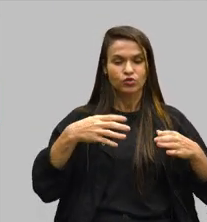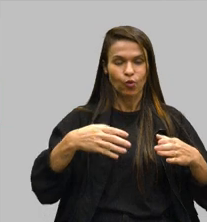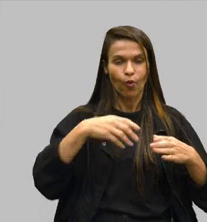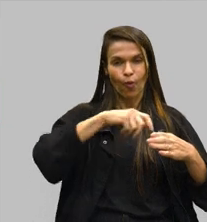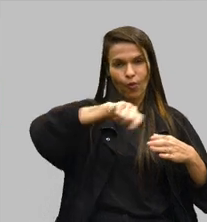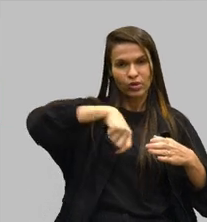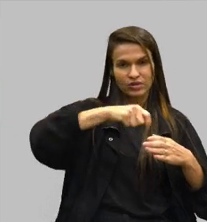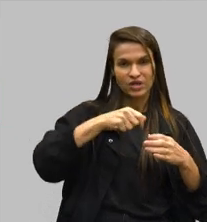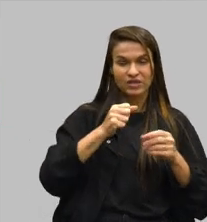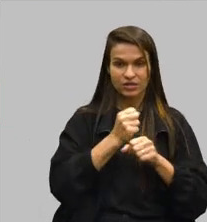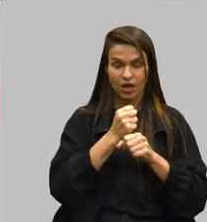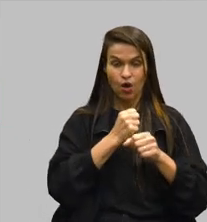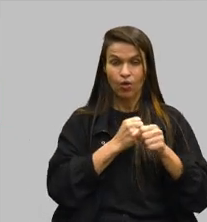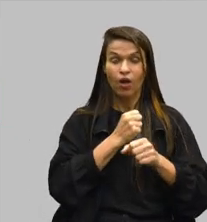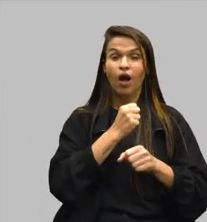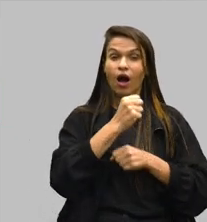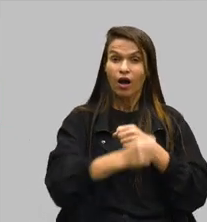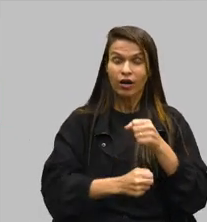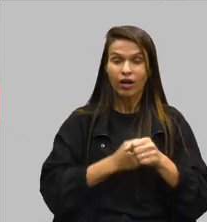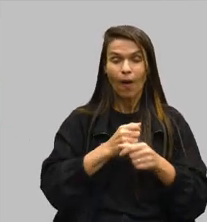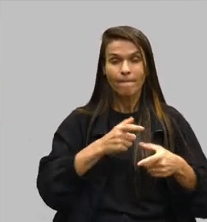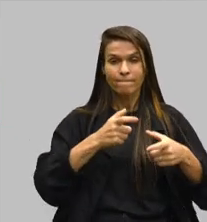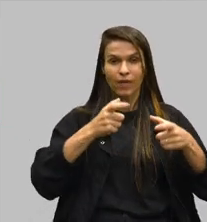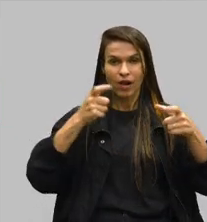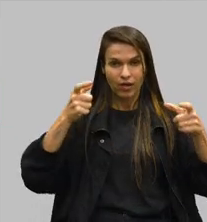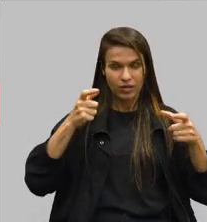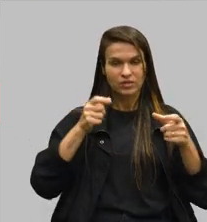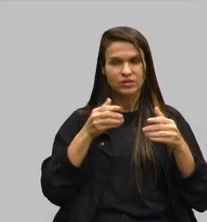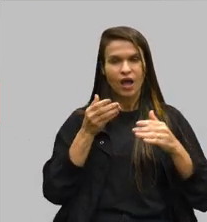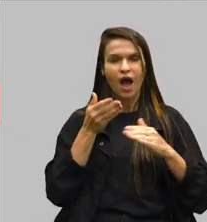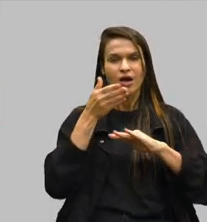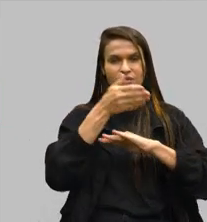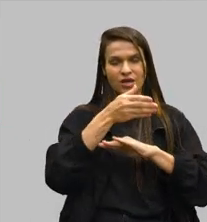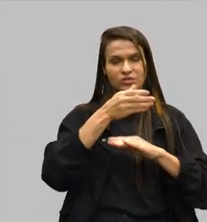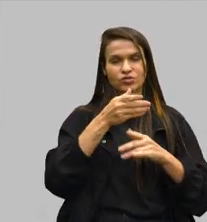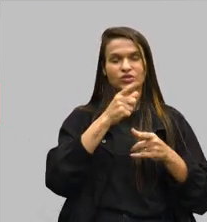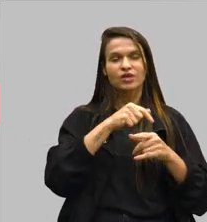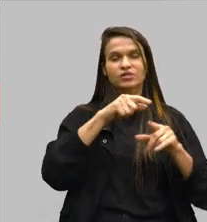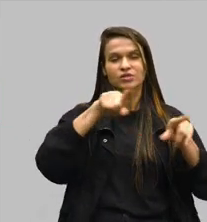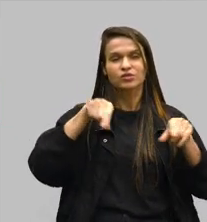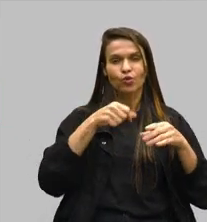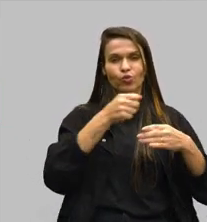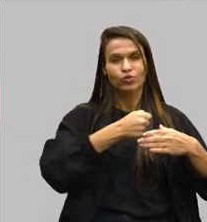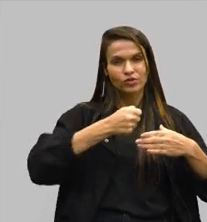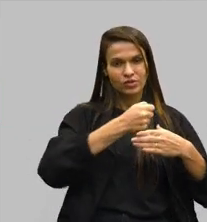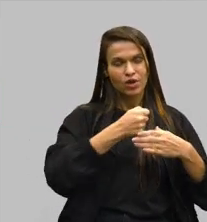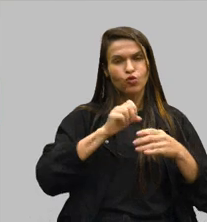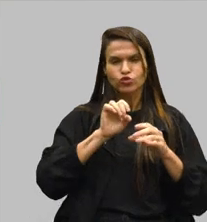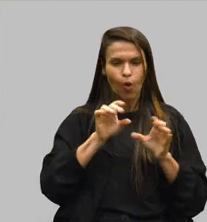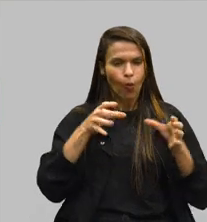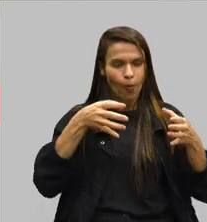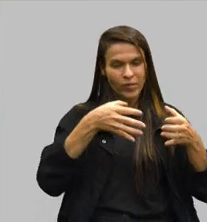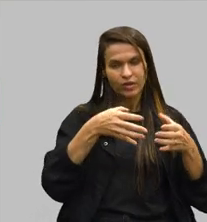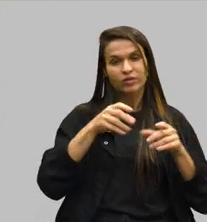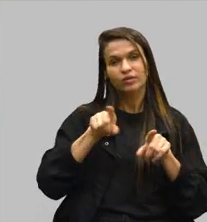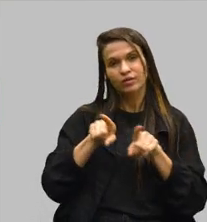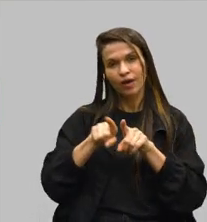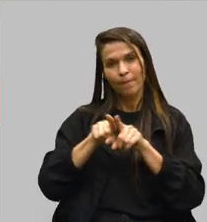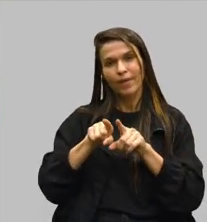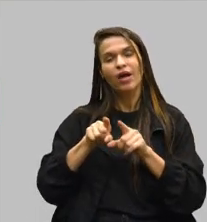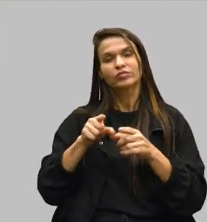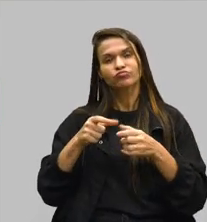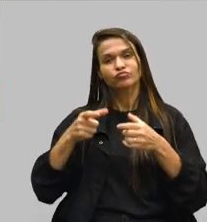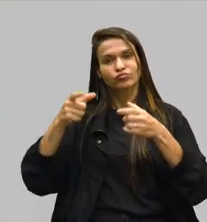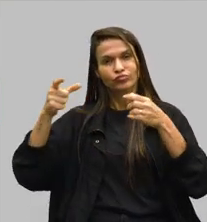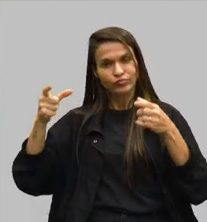e que, no ano que vem, nós ampliaremos ainda mais esse acesso dessas cozinhas, não somente com as cozinhas comunitárias, mas também ampliando para as